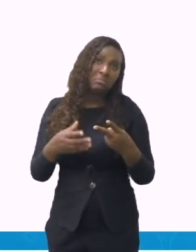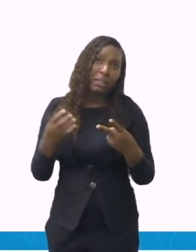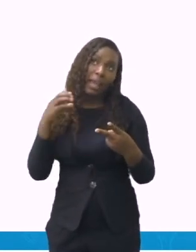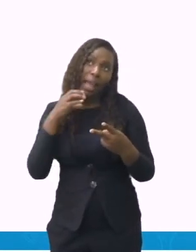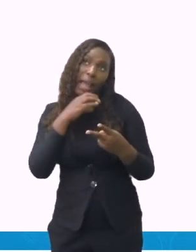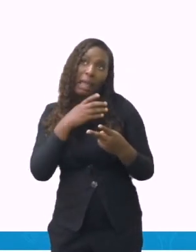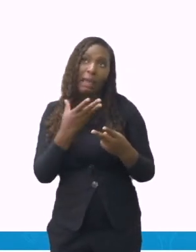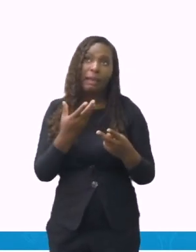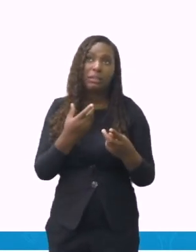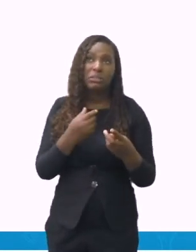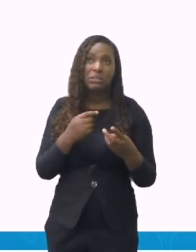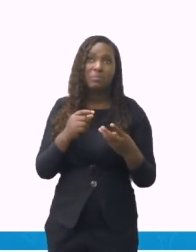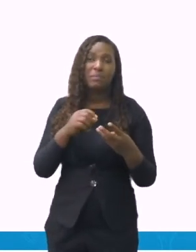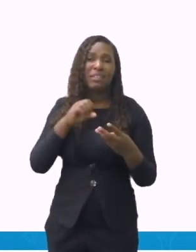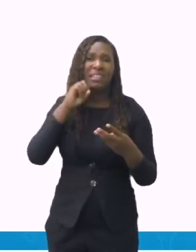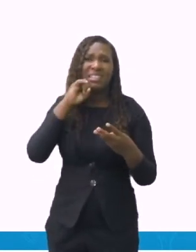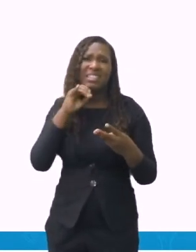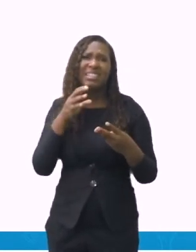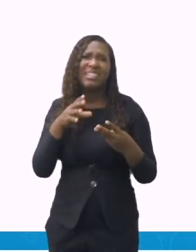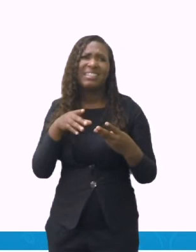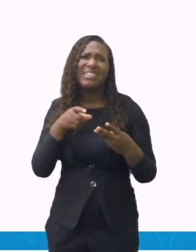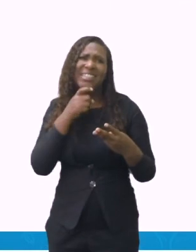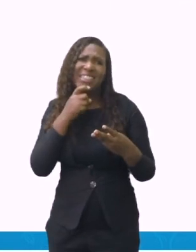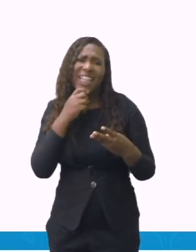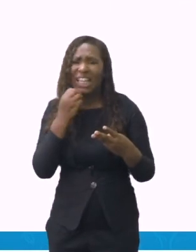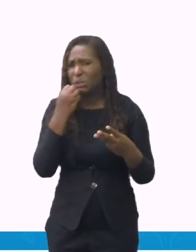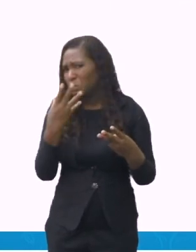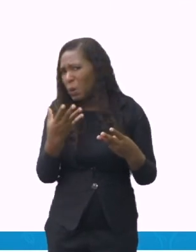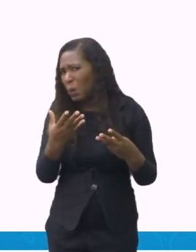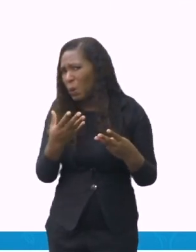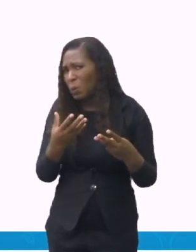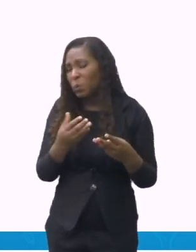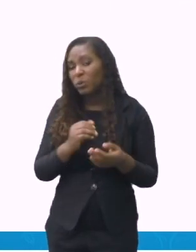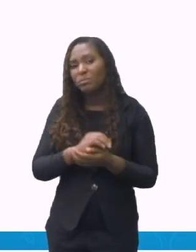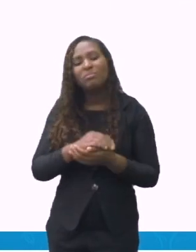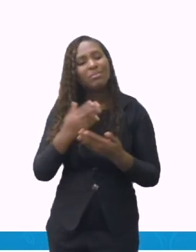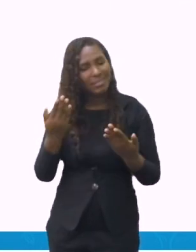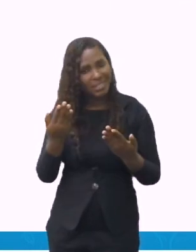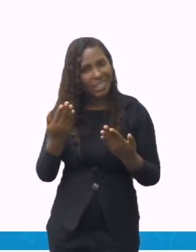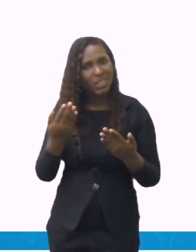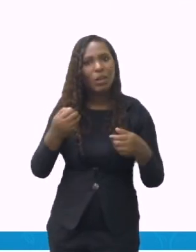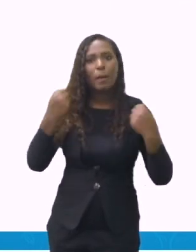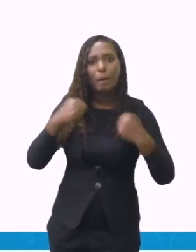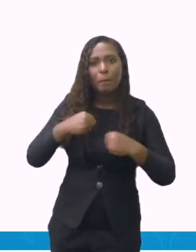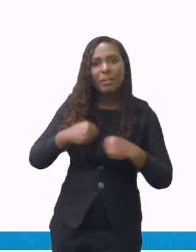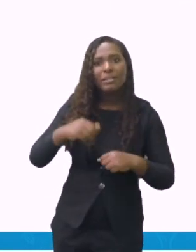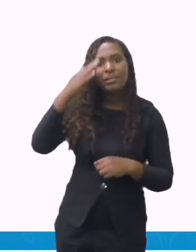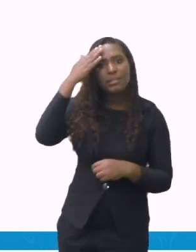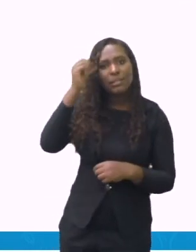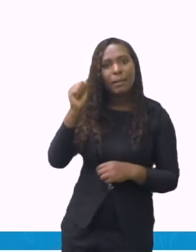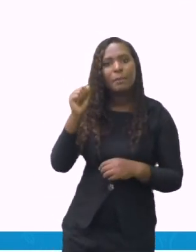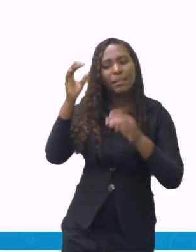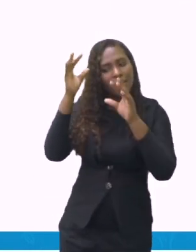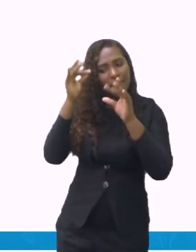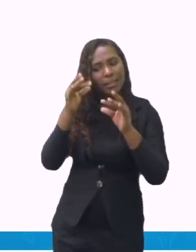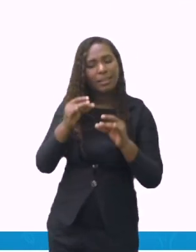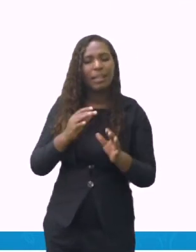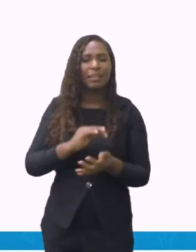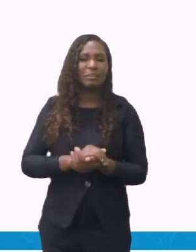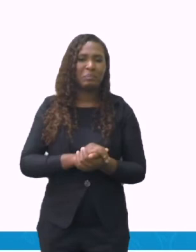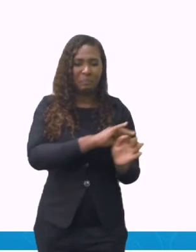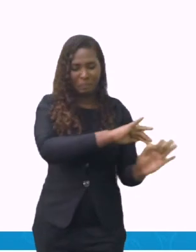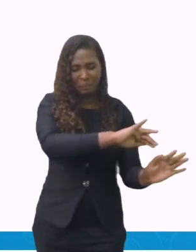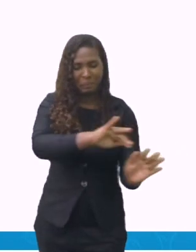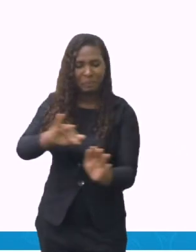na receita também. Essas informações são necessárias. Essa medida que eu dei para fazer essa receita, quantos